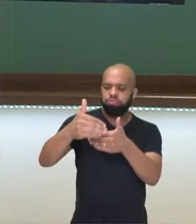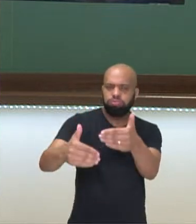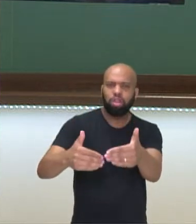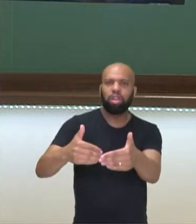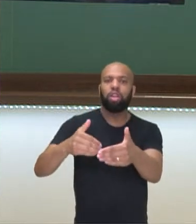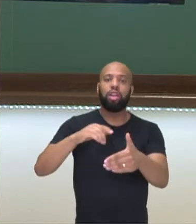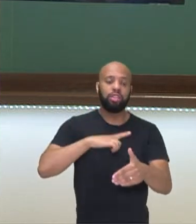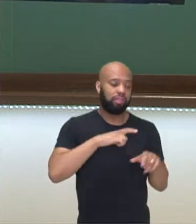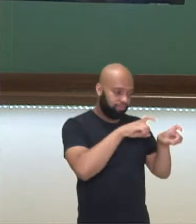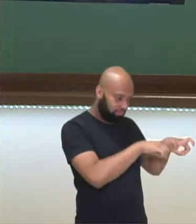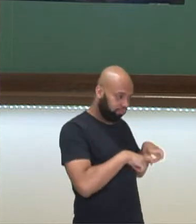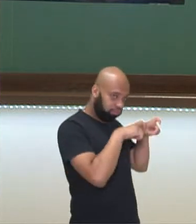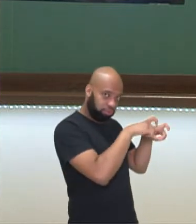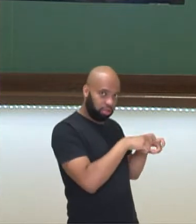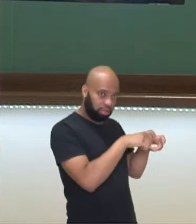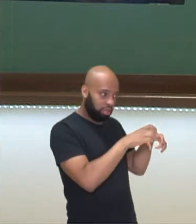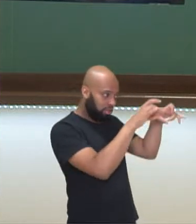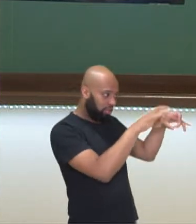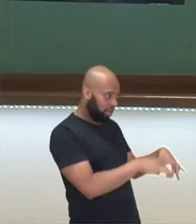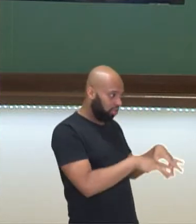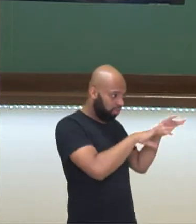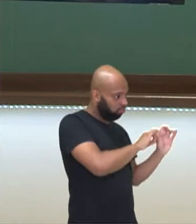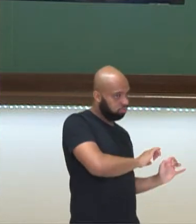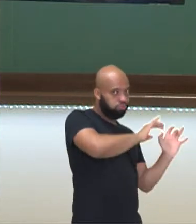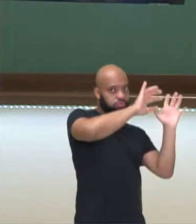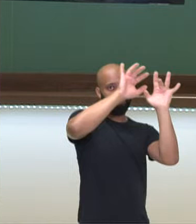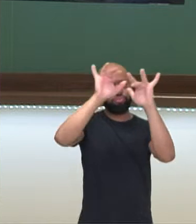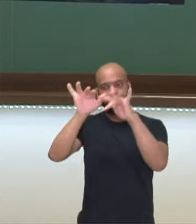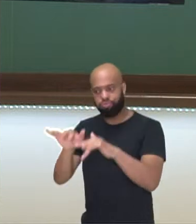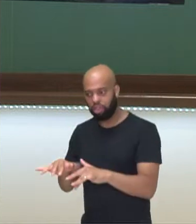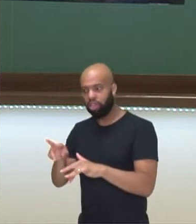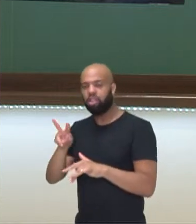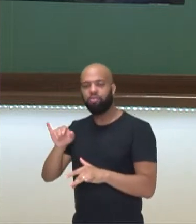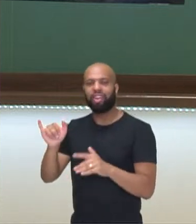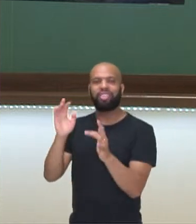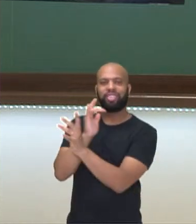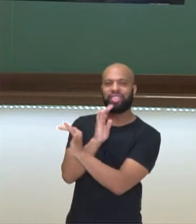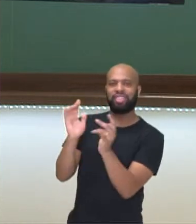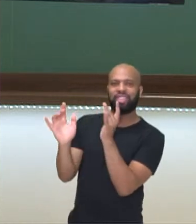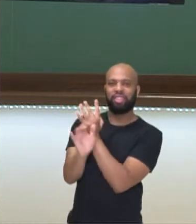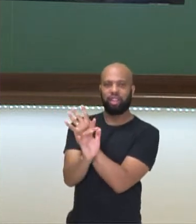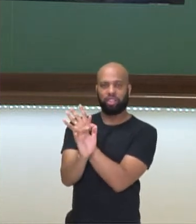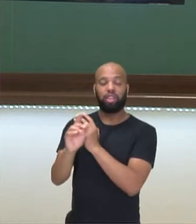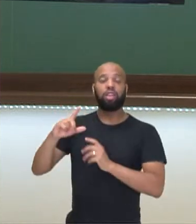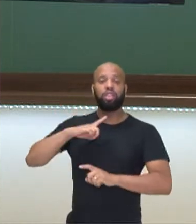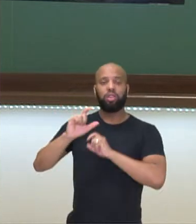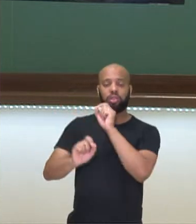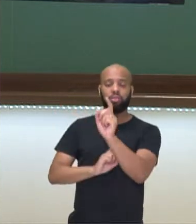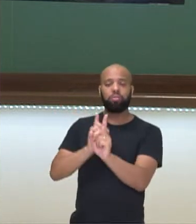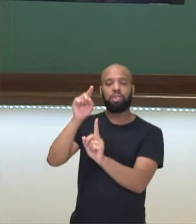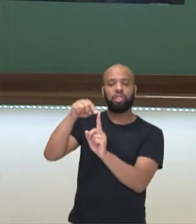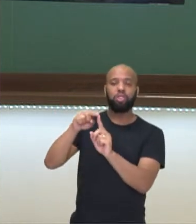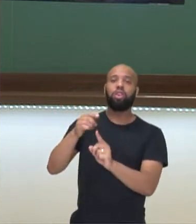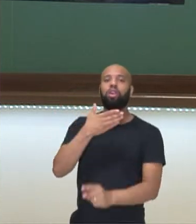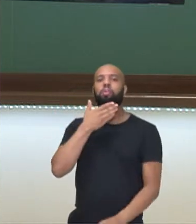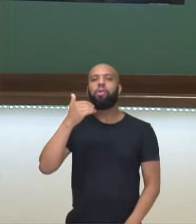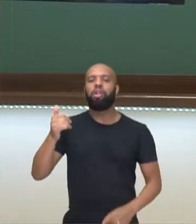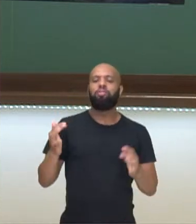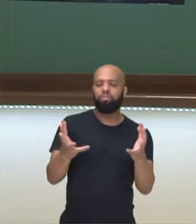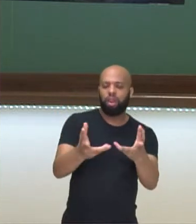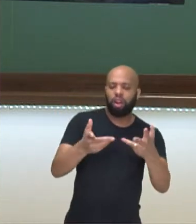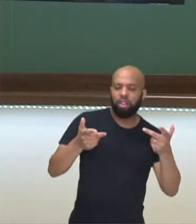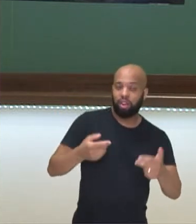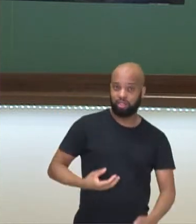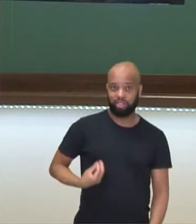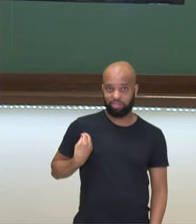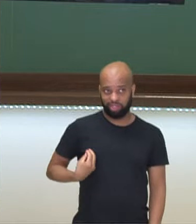as pessoas saem do campo e vão para as cidades com a intenção de ter uma melhor qualidade de vida